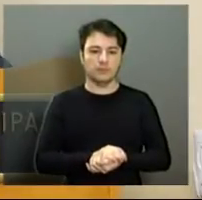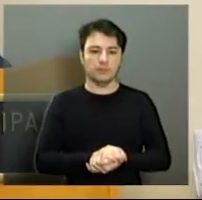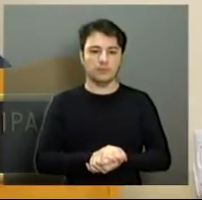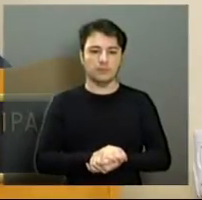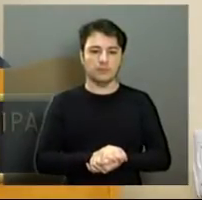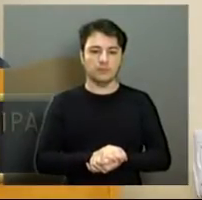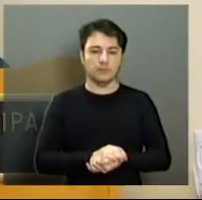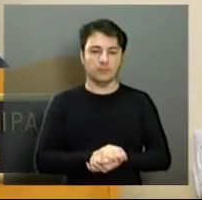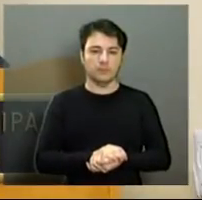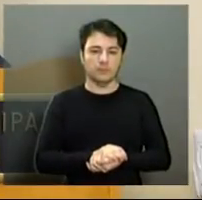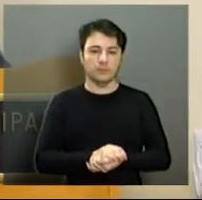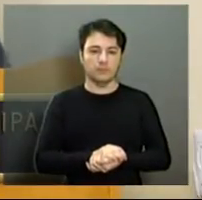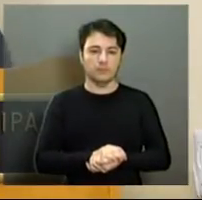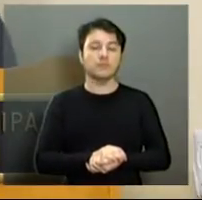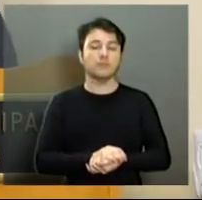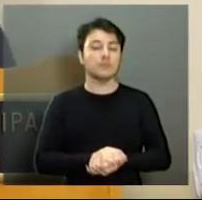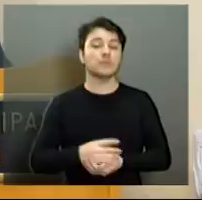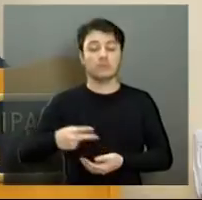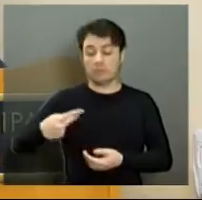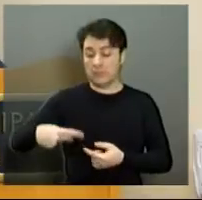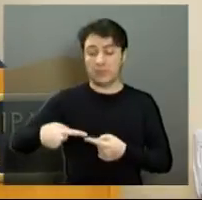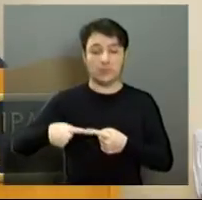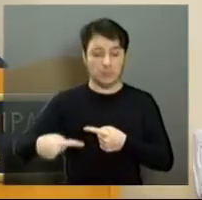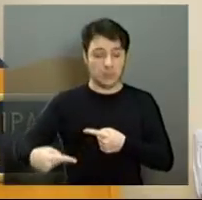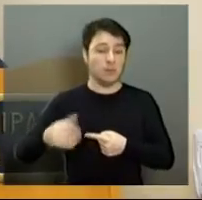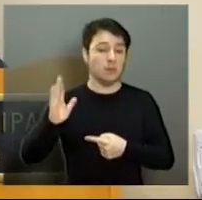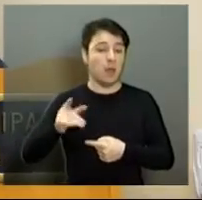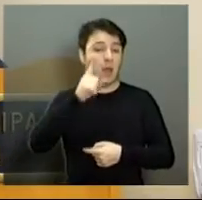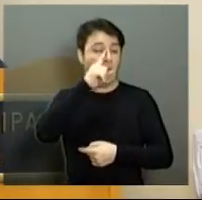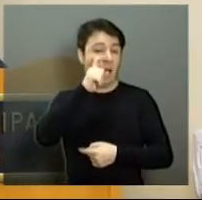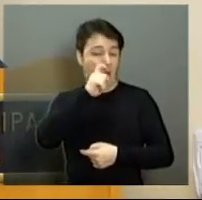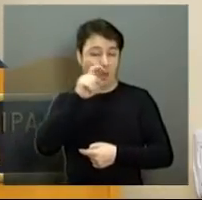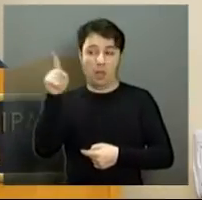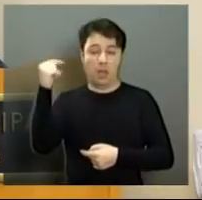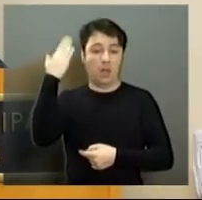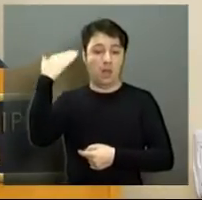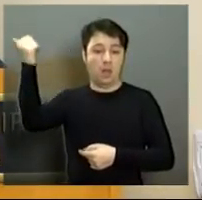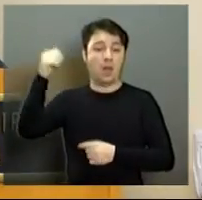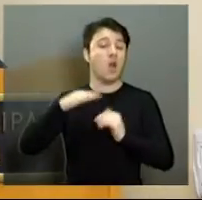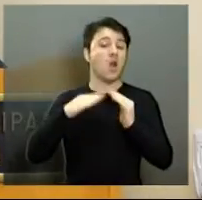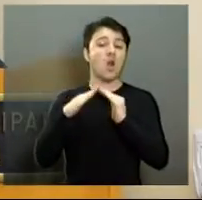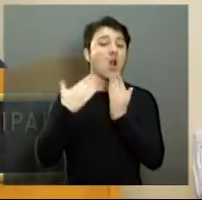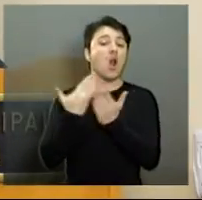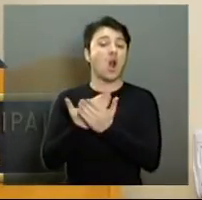No começo dessa semana também, fui chamado por pais de alunos da escola